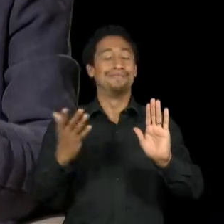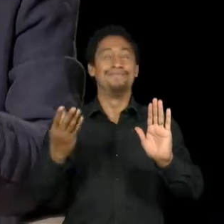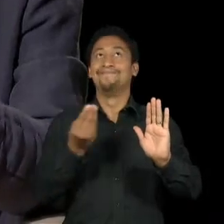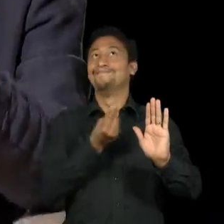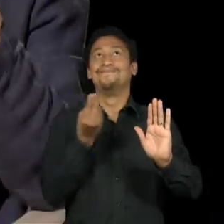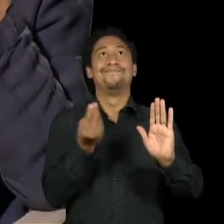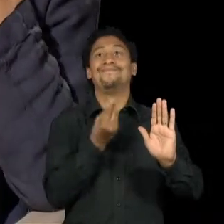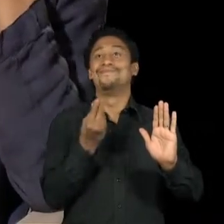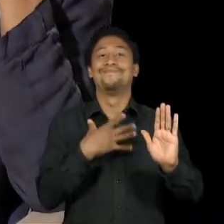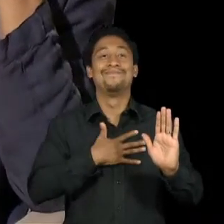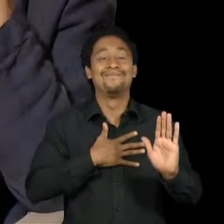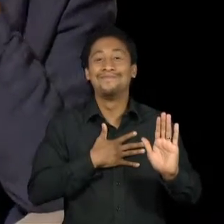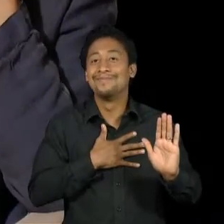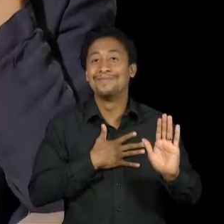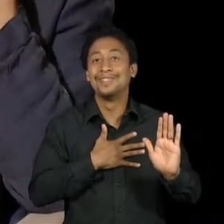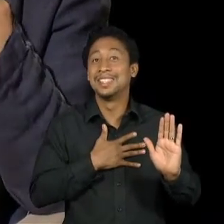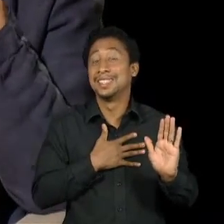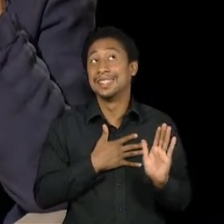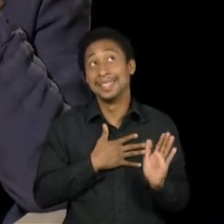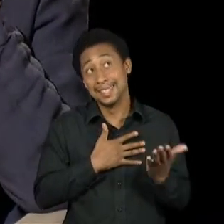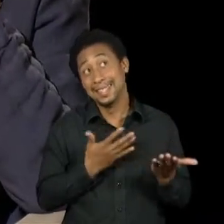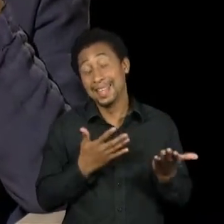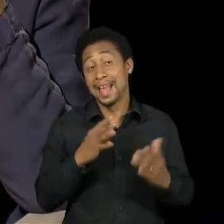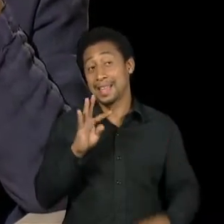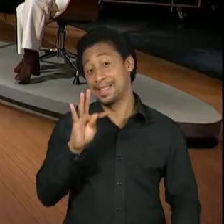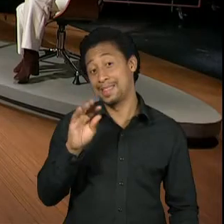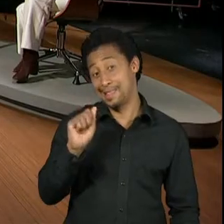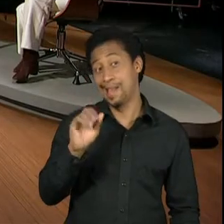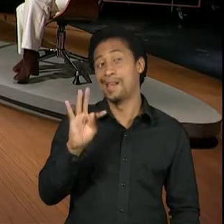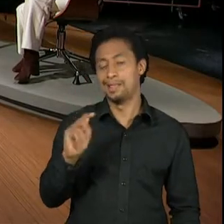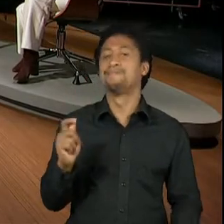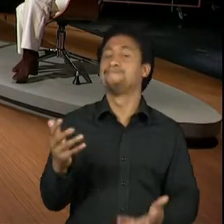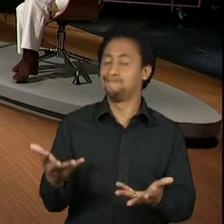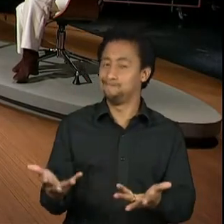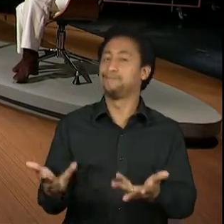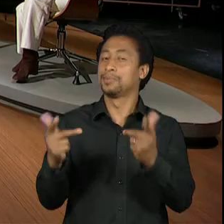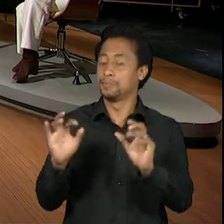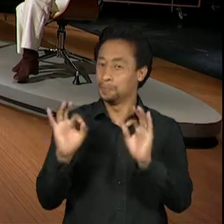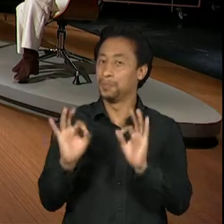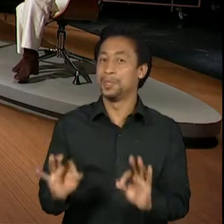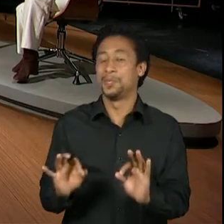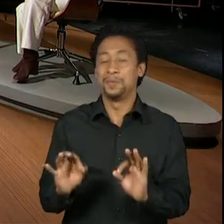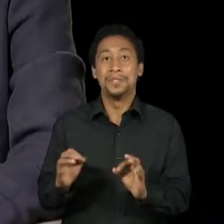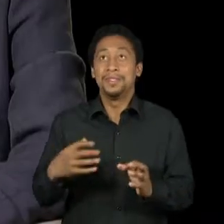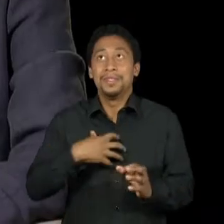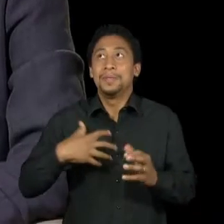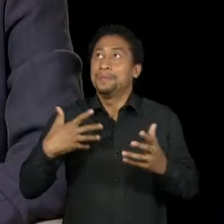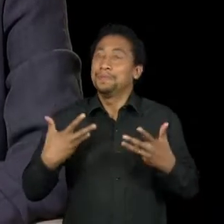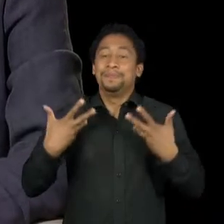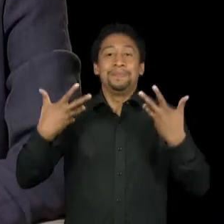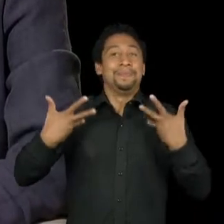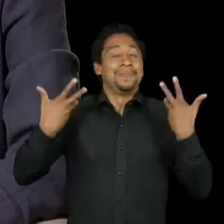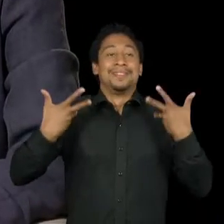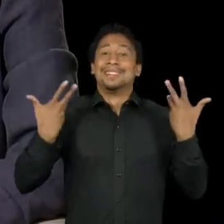uma... Eu acho a Tata incrível. Fico contente. Imagina,